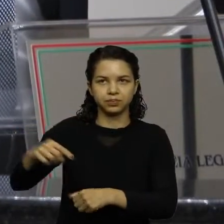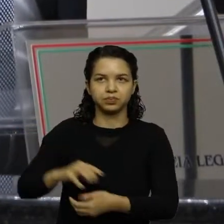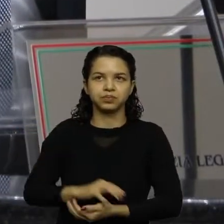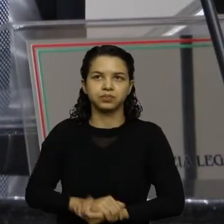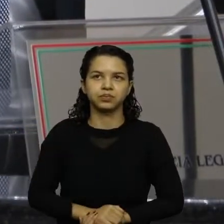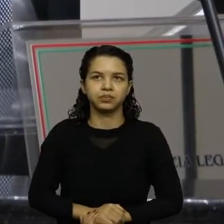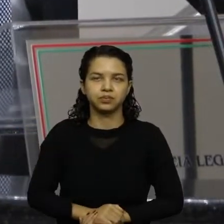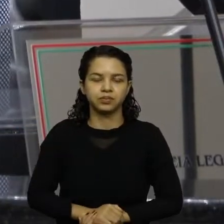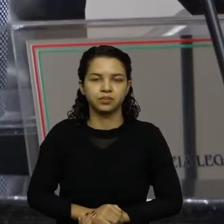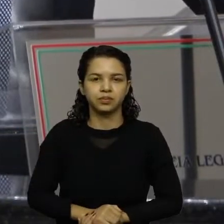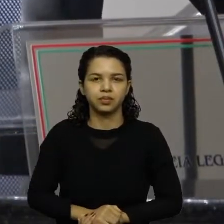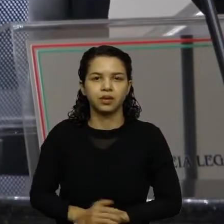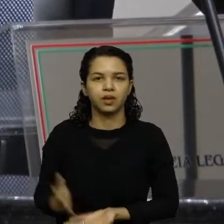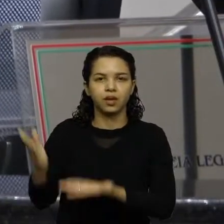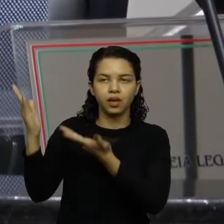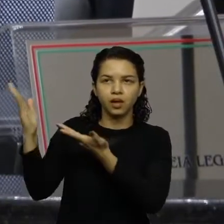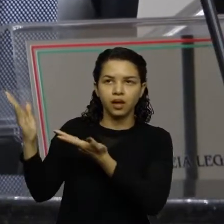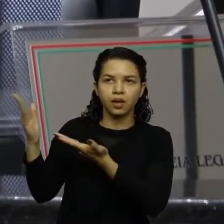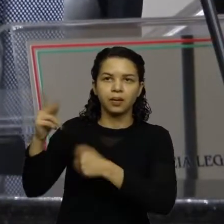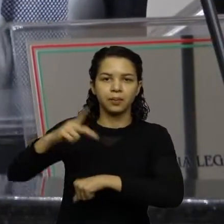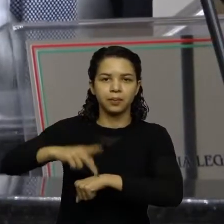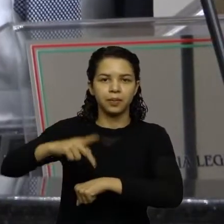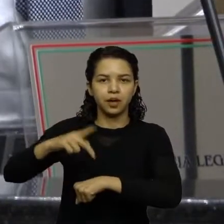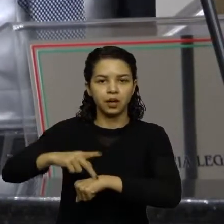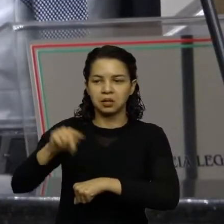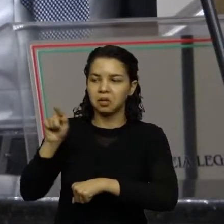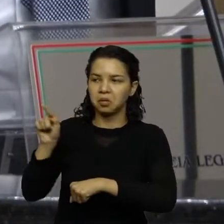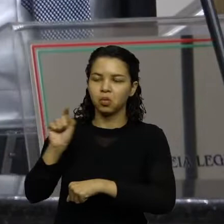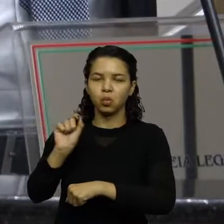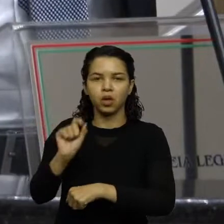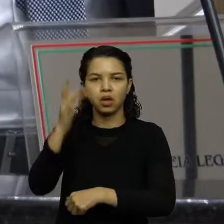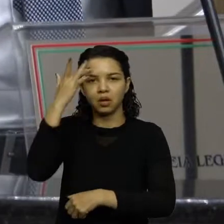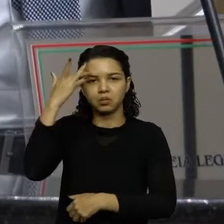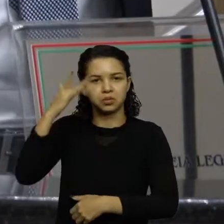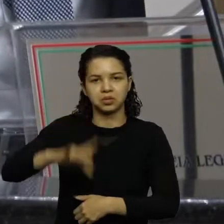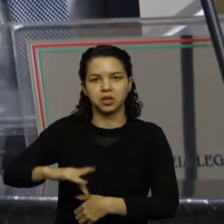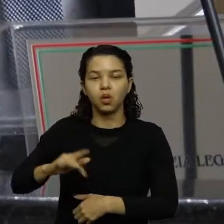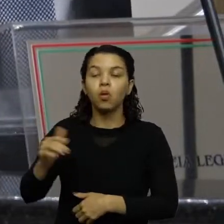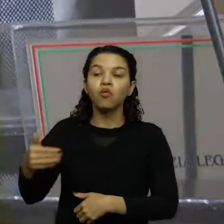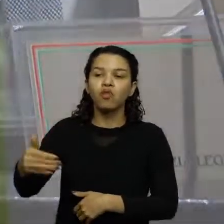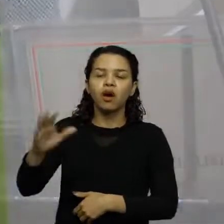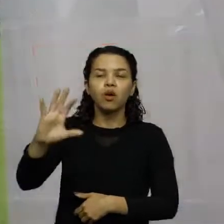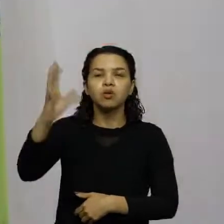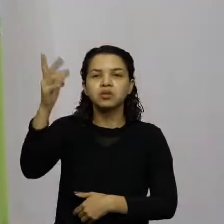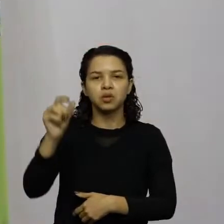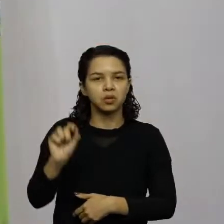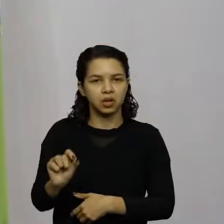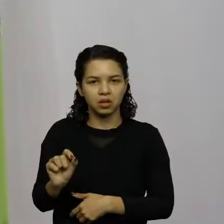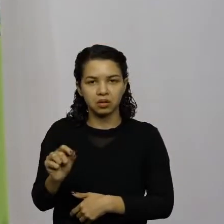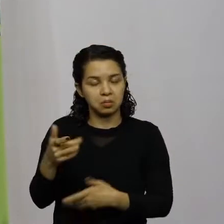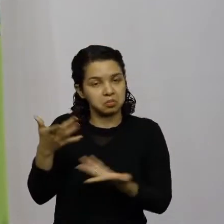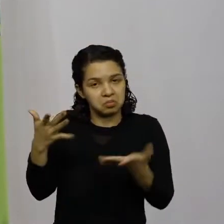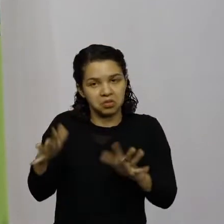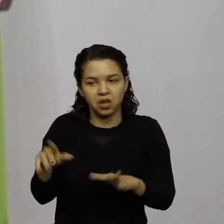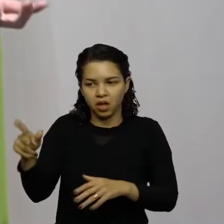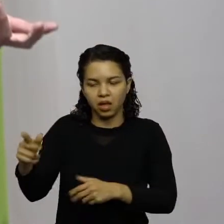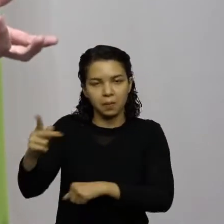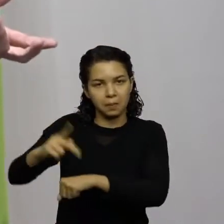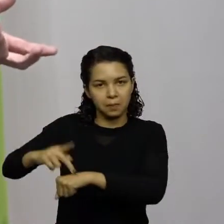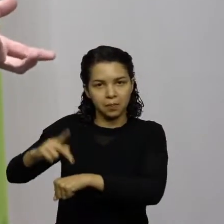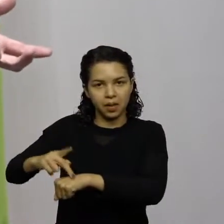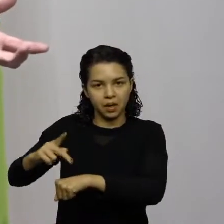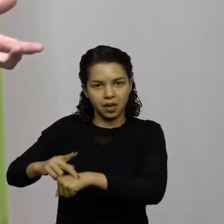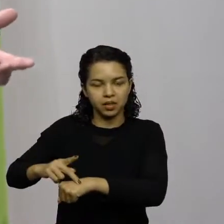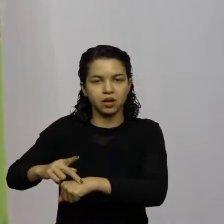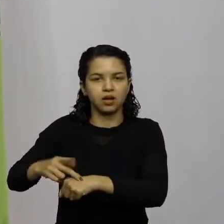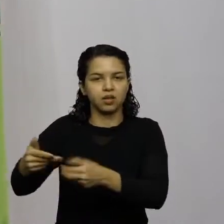os senhores, eu não sei o que ela é, eu não sei também o que vai acontecer, mas tudo bem, o Moisés está inaugurando uma pedra que nada aconteceu